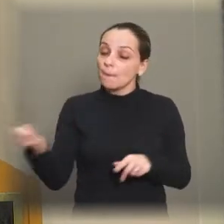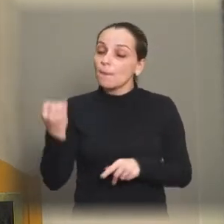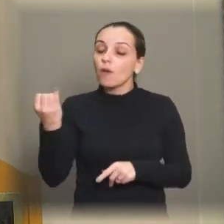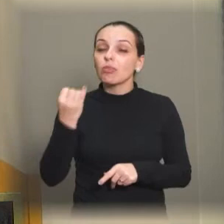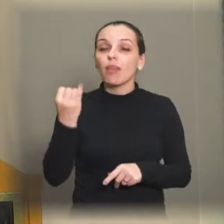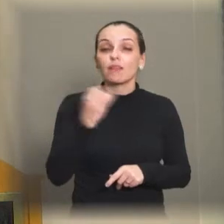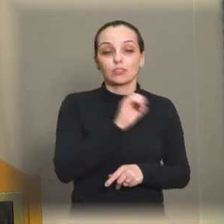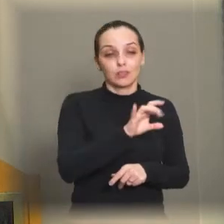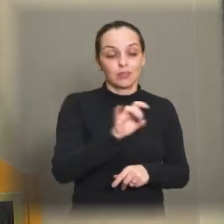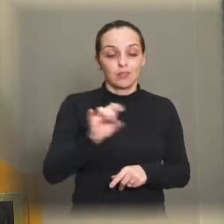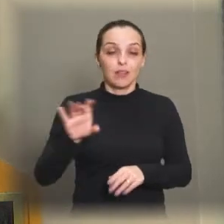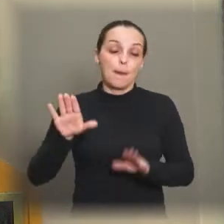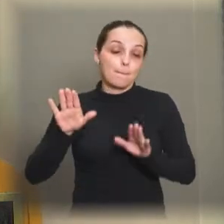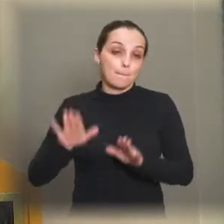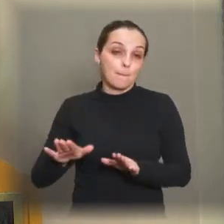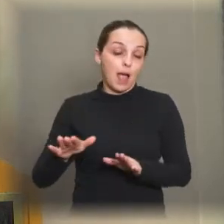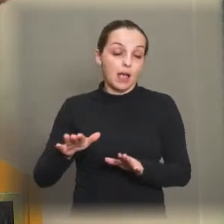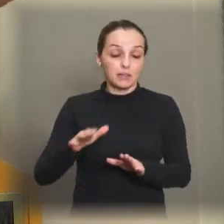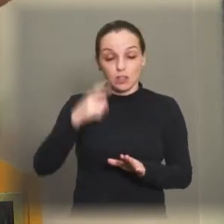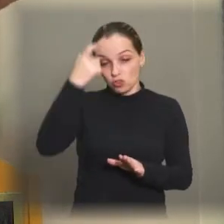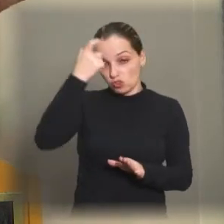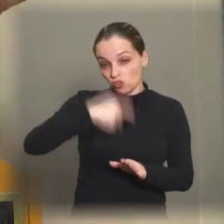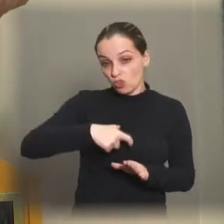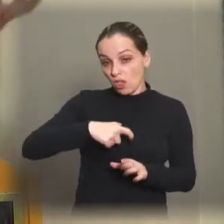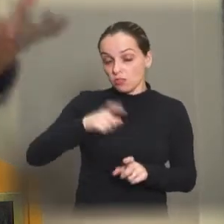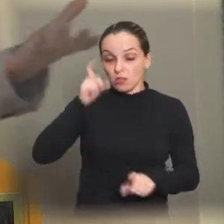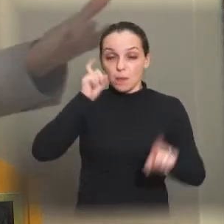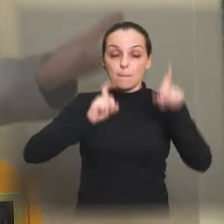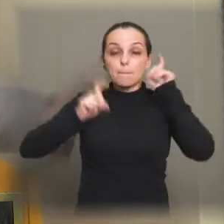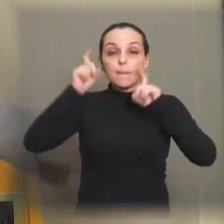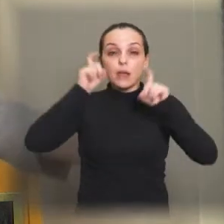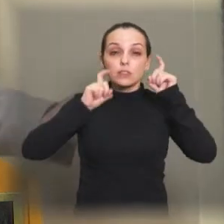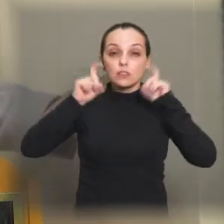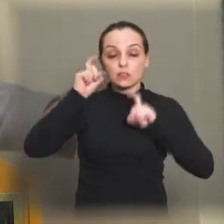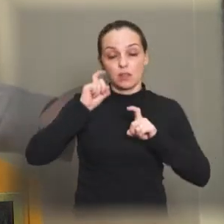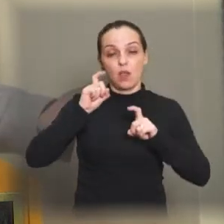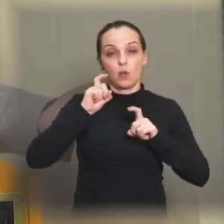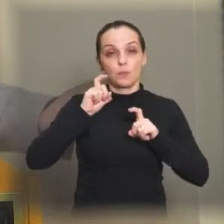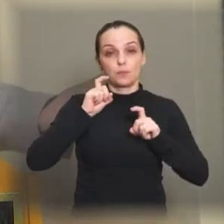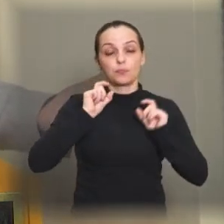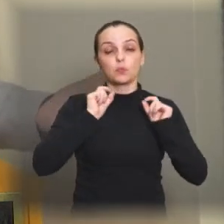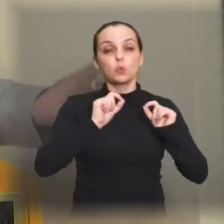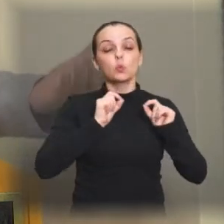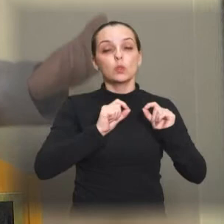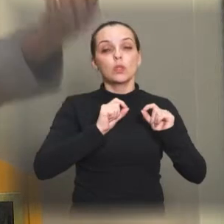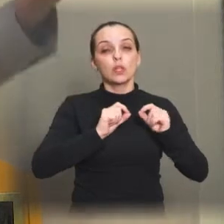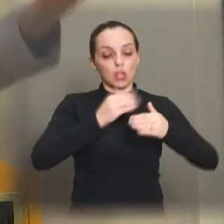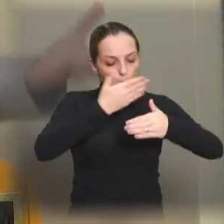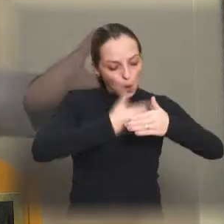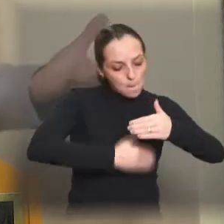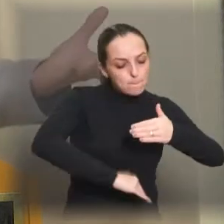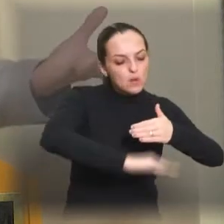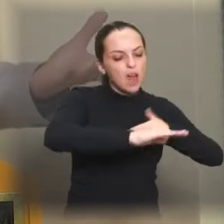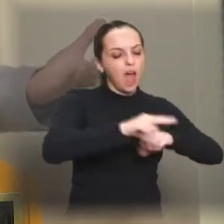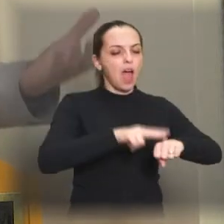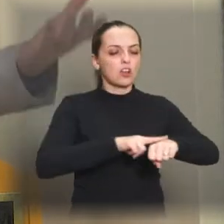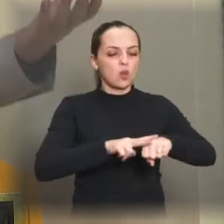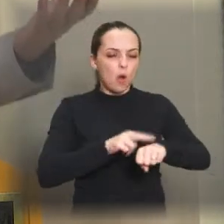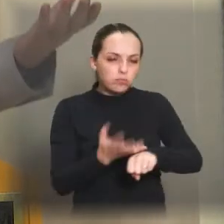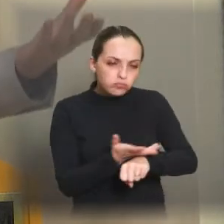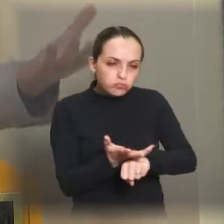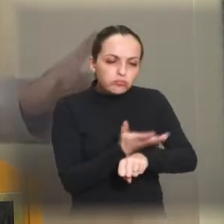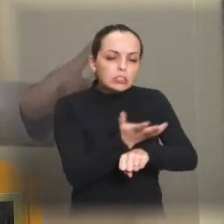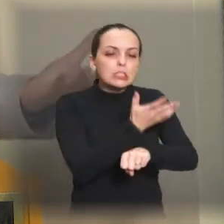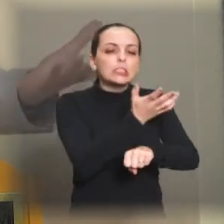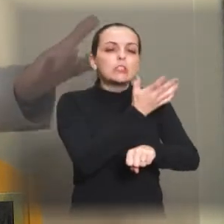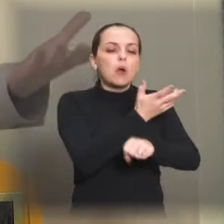mas quando a gente passa a se preocupar mais com o buraco, com o mato alto, não que